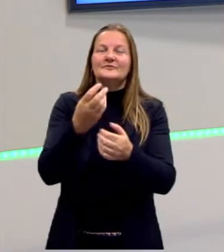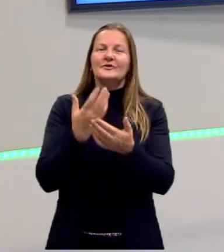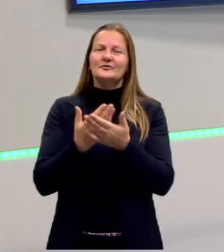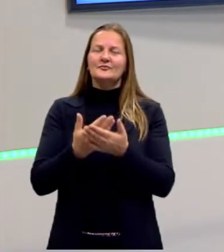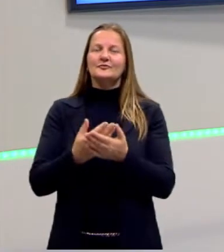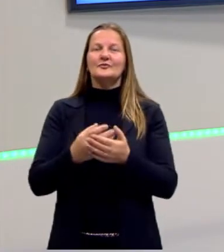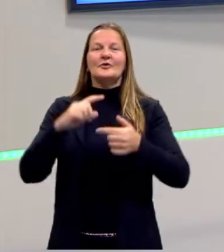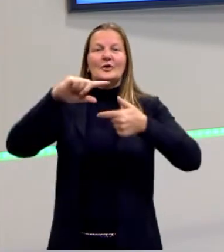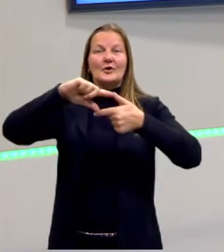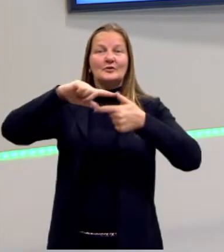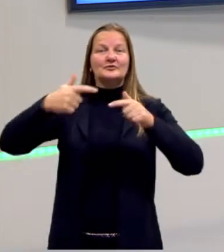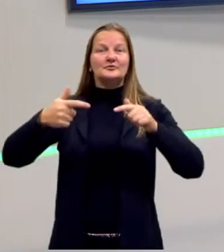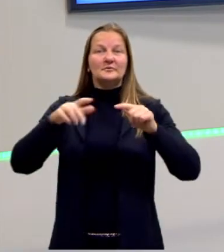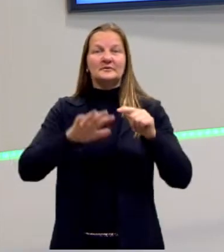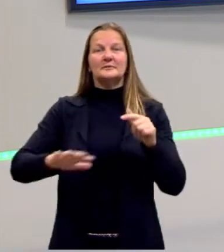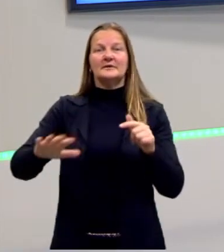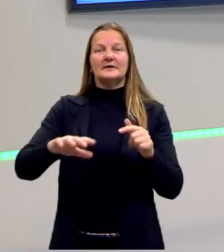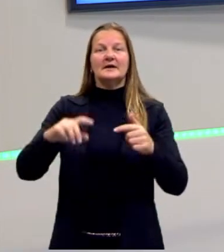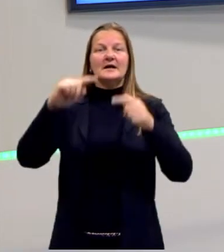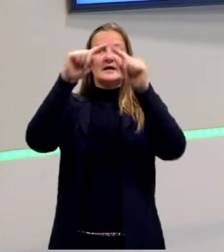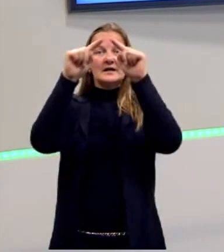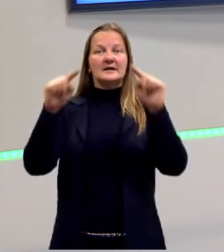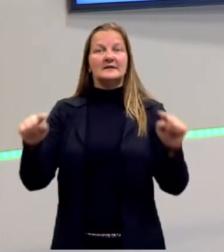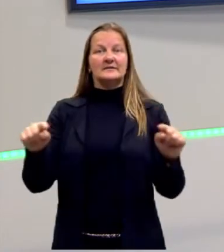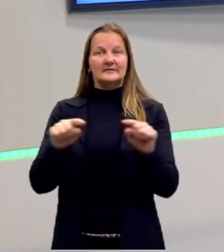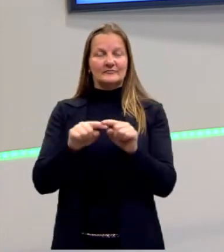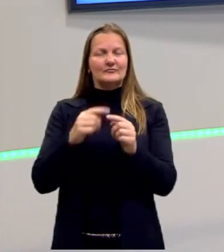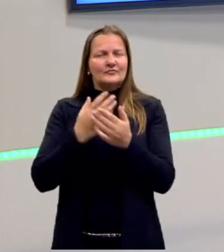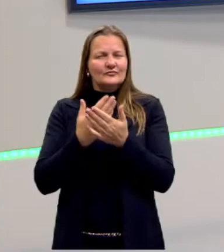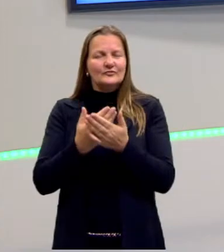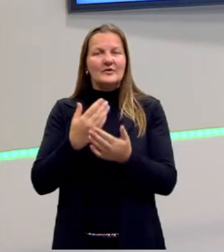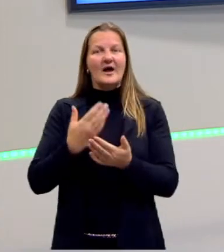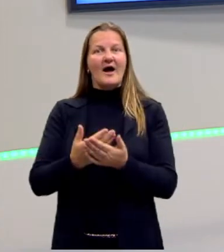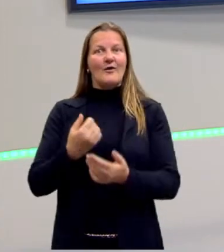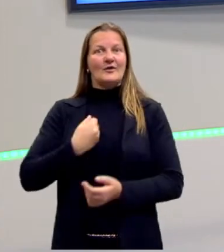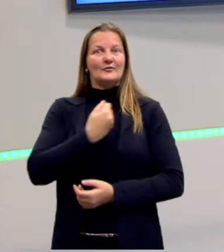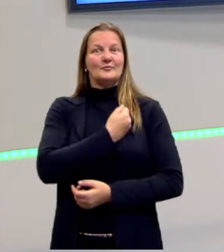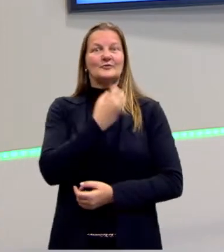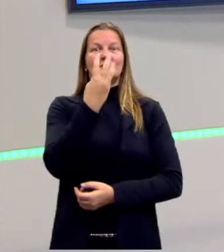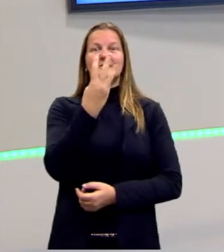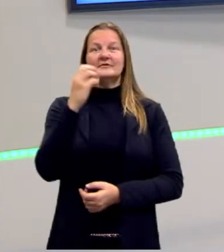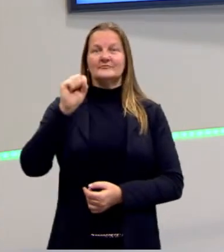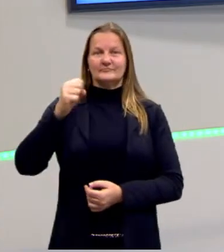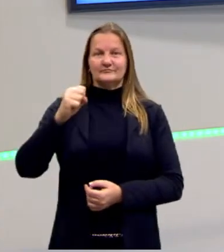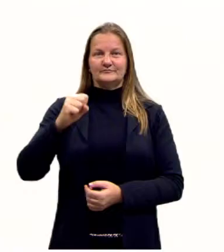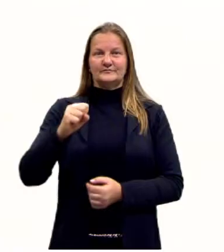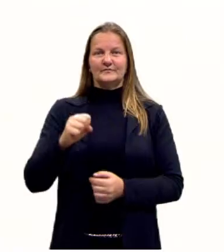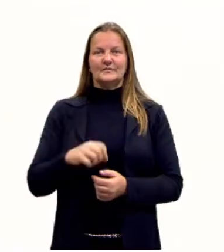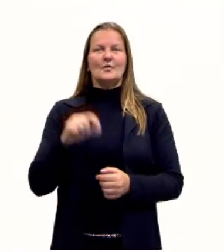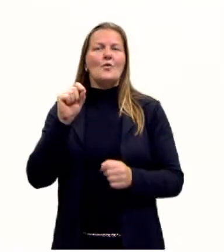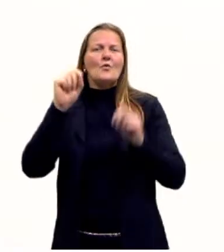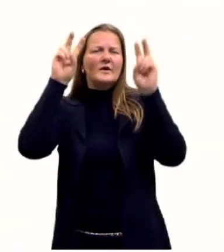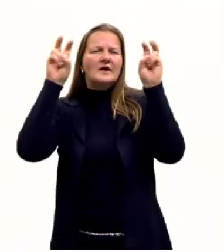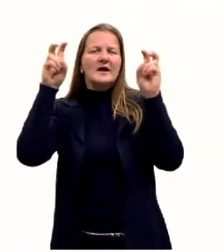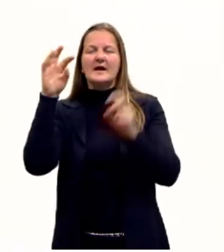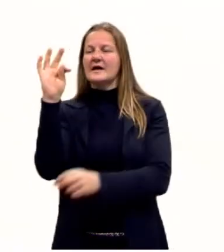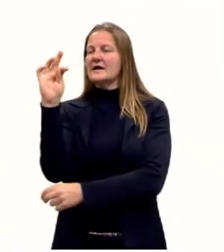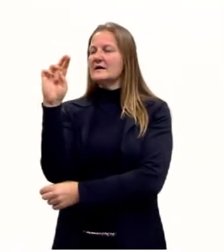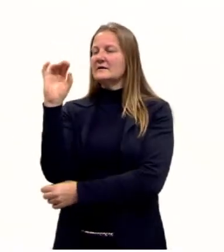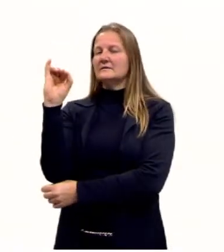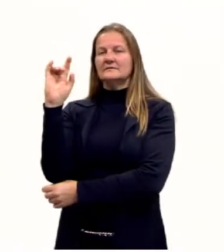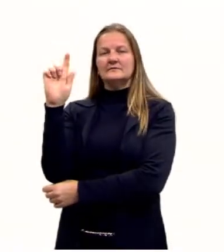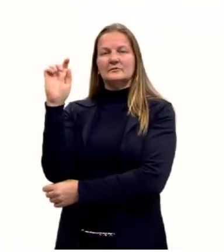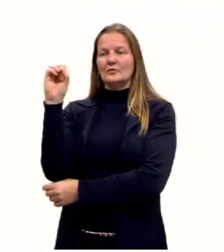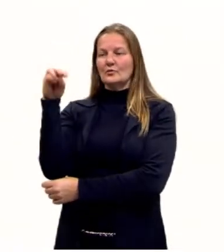geometria plana, dos triângulos. Nós vamos para nossa aula de número 38. O que é trigonometria?